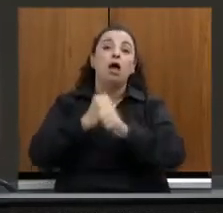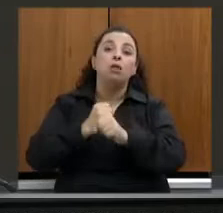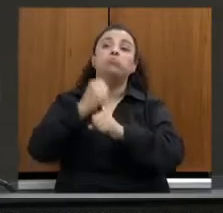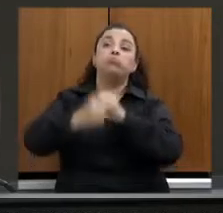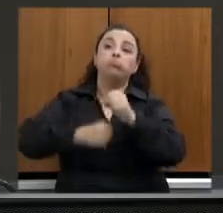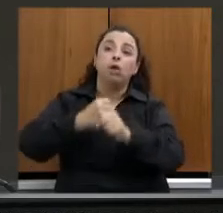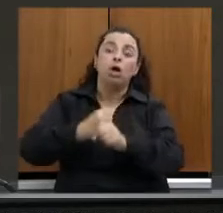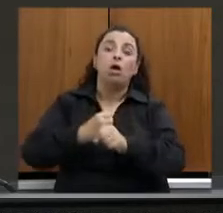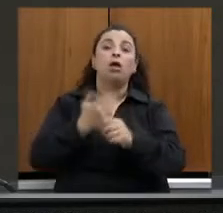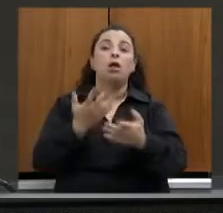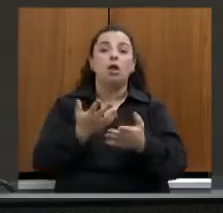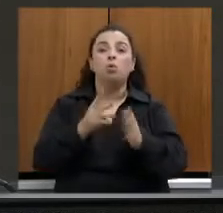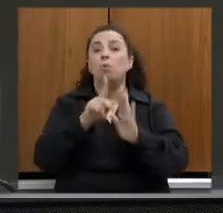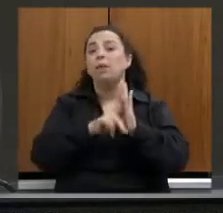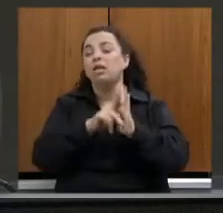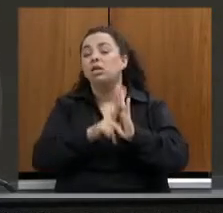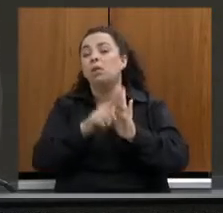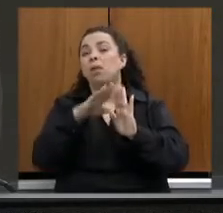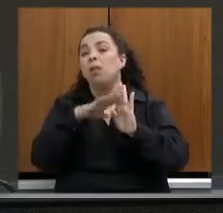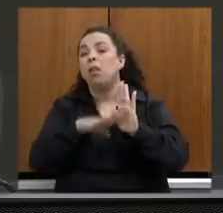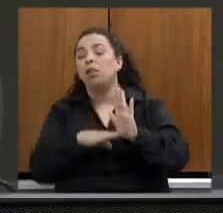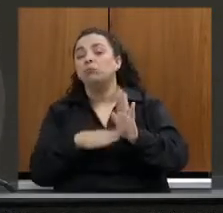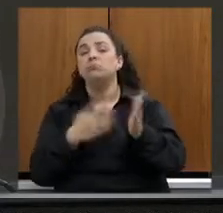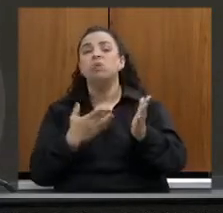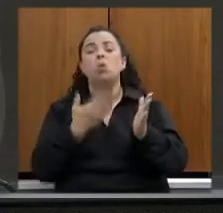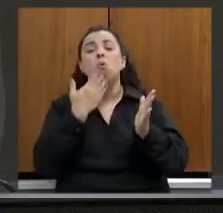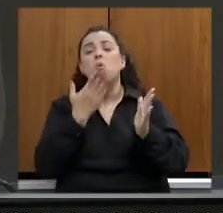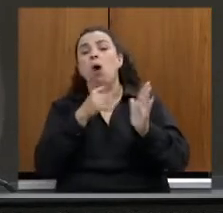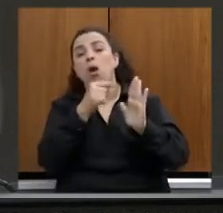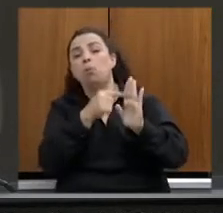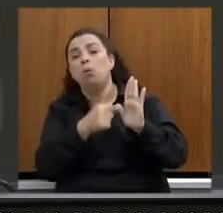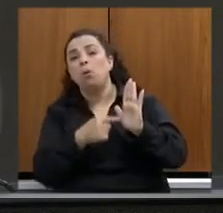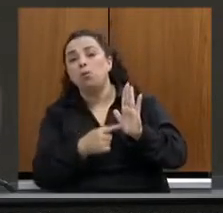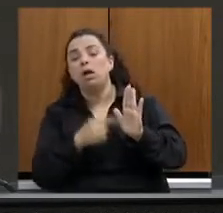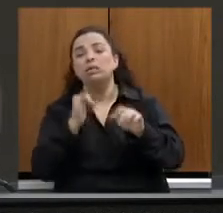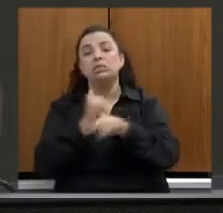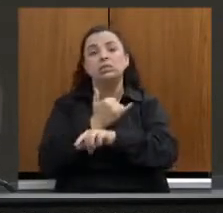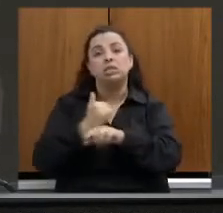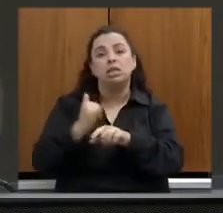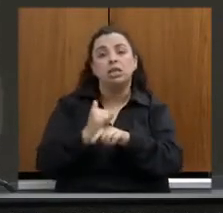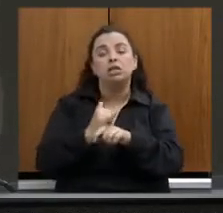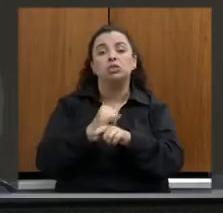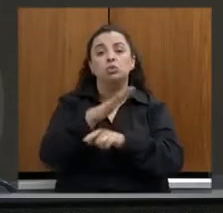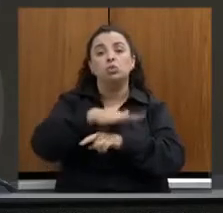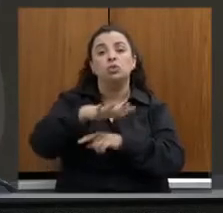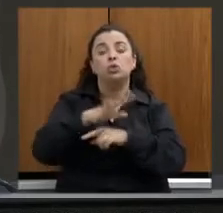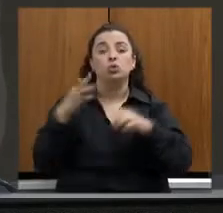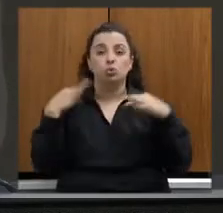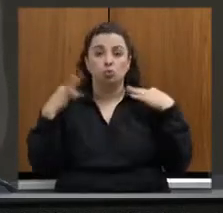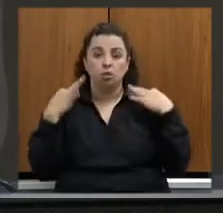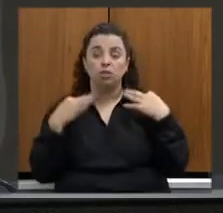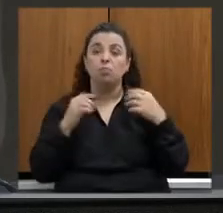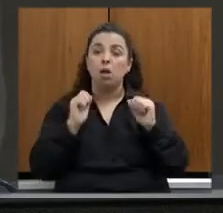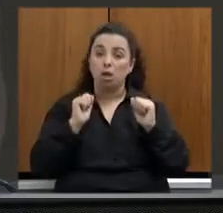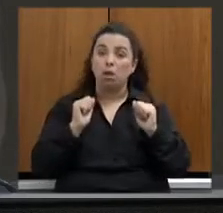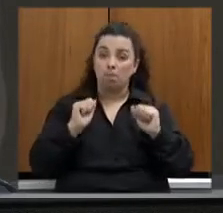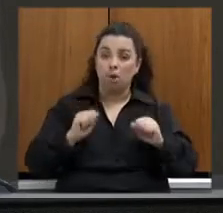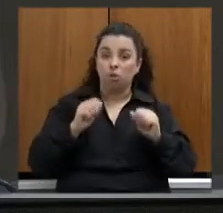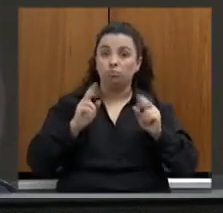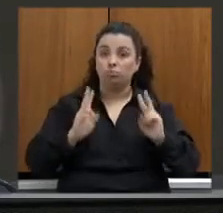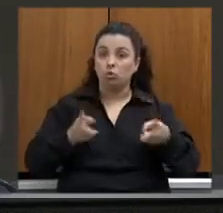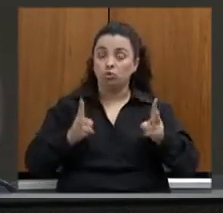quais são as iniciativas no setor de turismo que a secretaria enxerga que vão poder manter ou mesmo aumentar